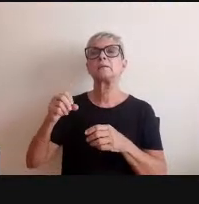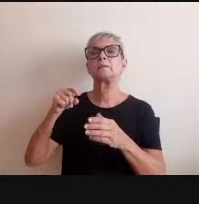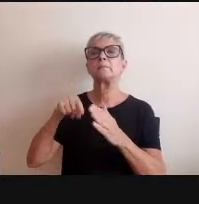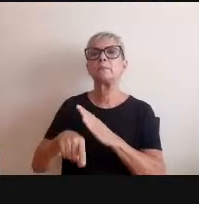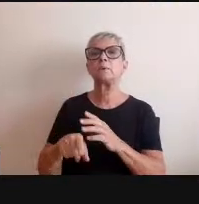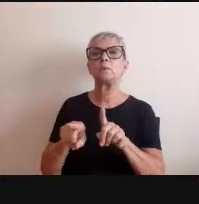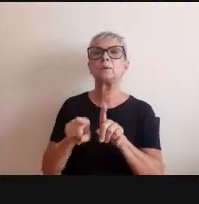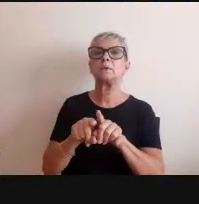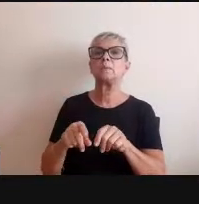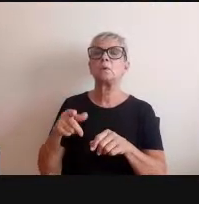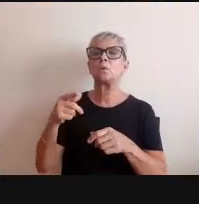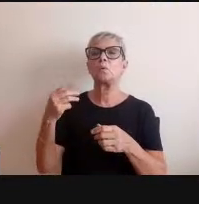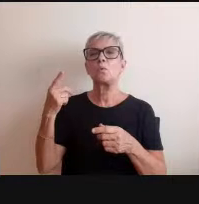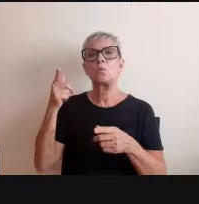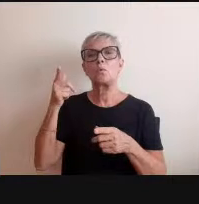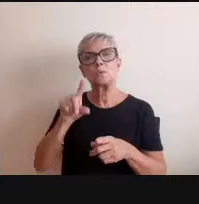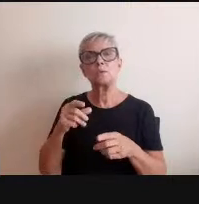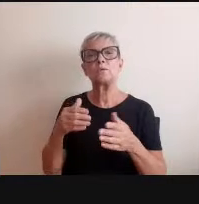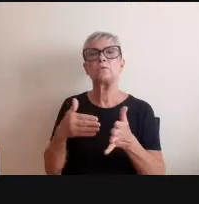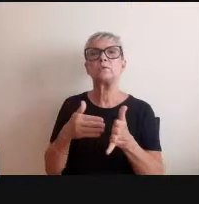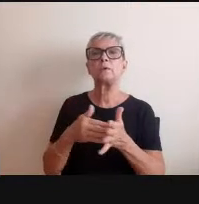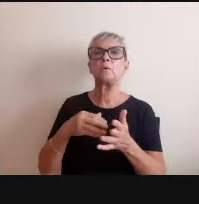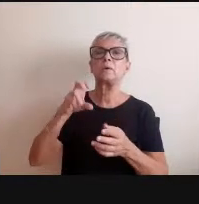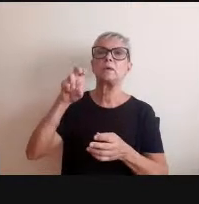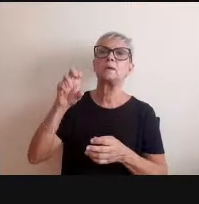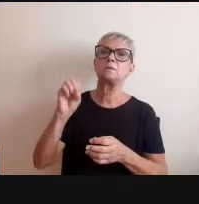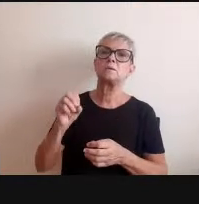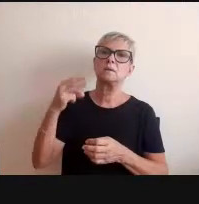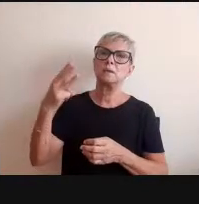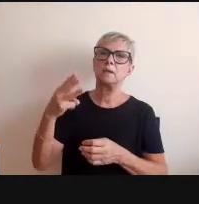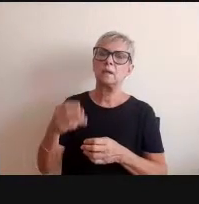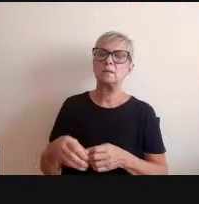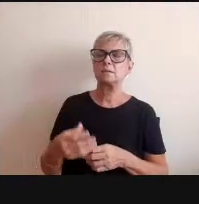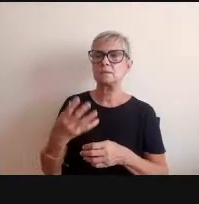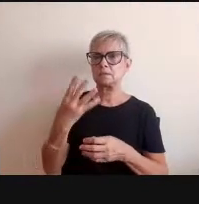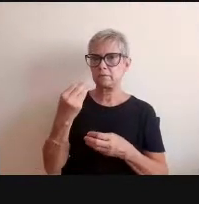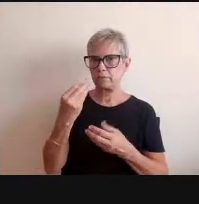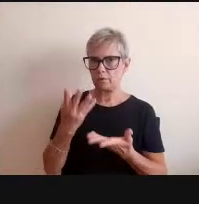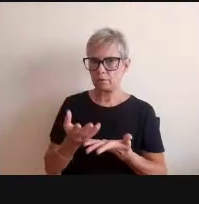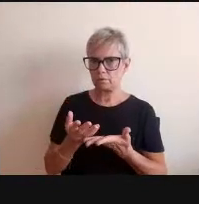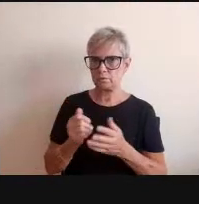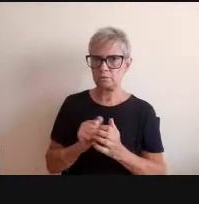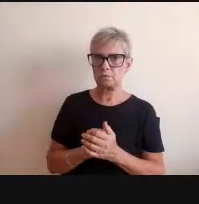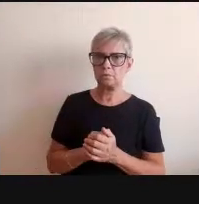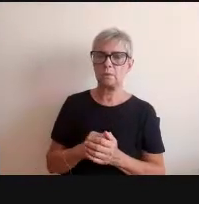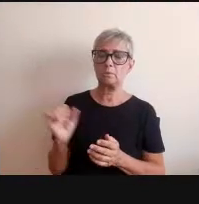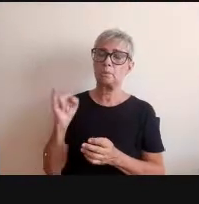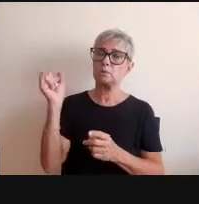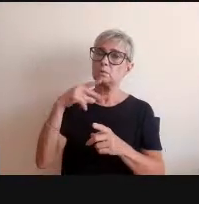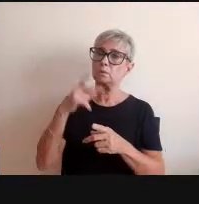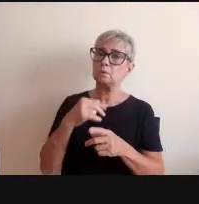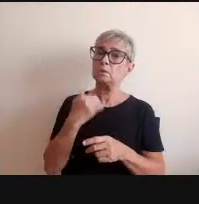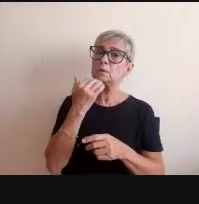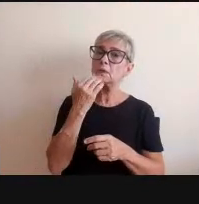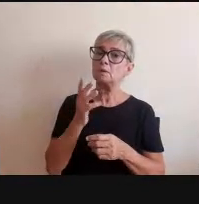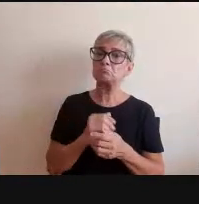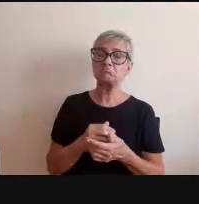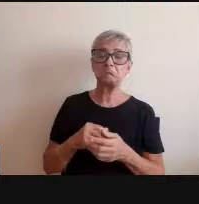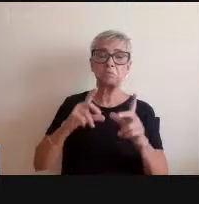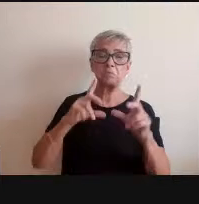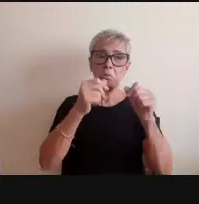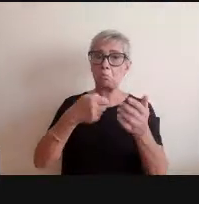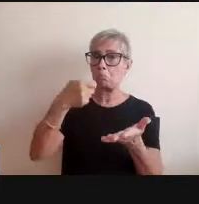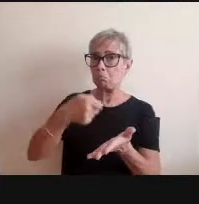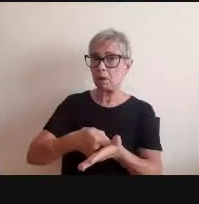503 fotografias é importante dizer que nenhum fotógrafo foi pago ou seja